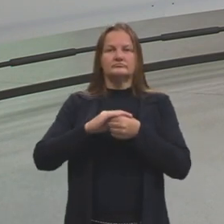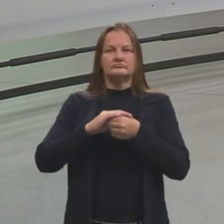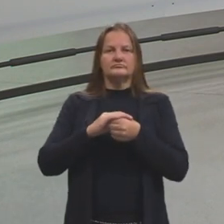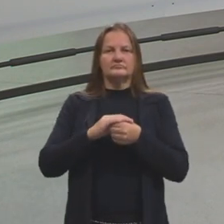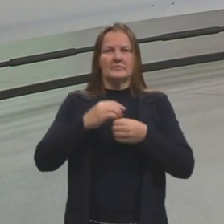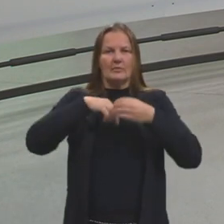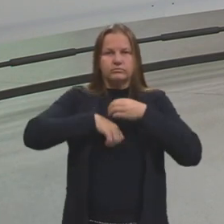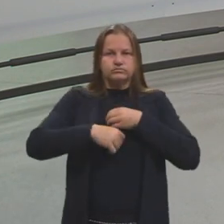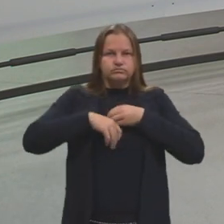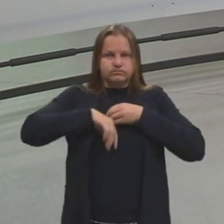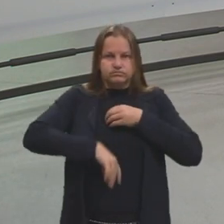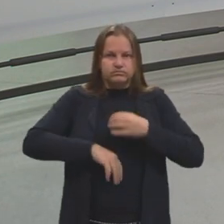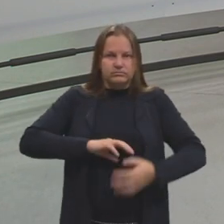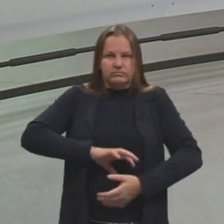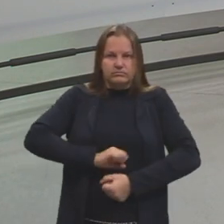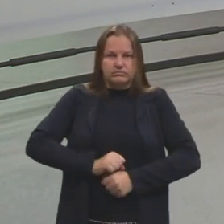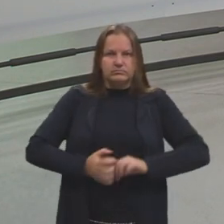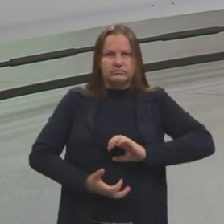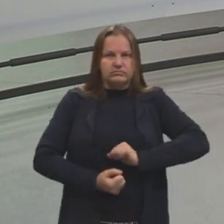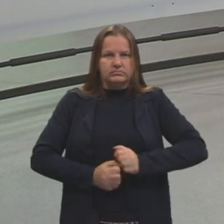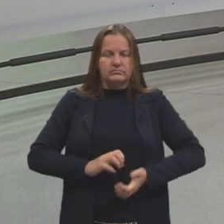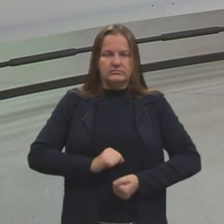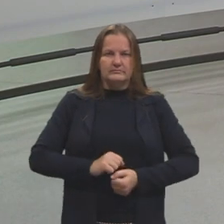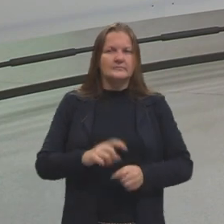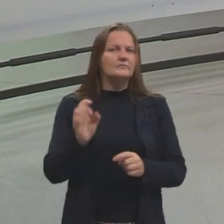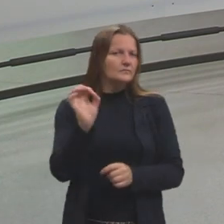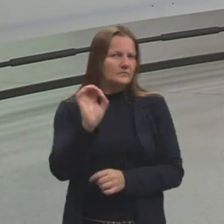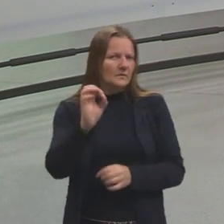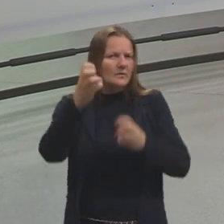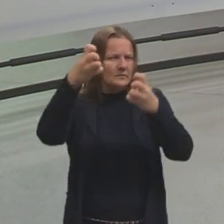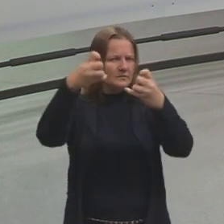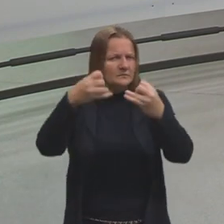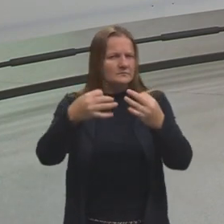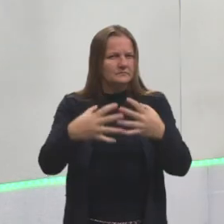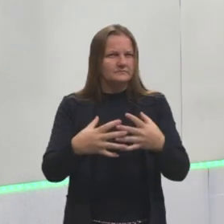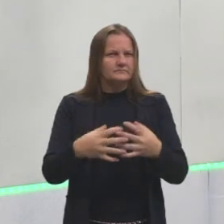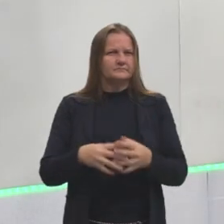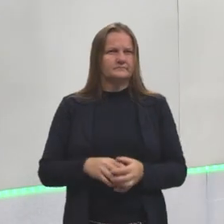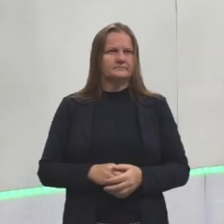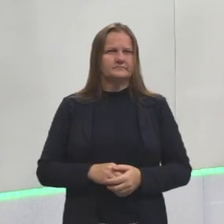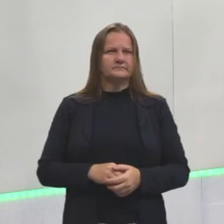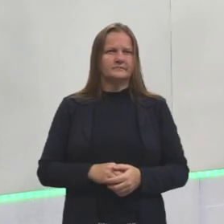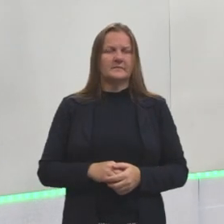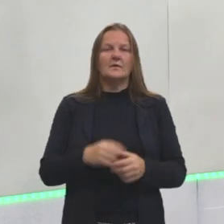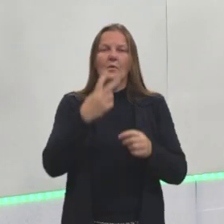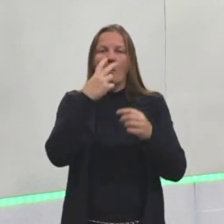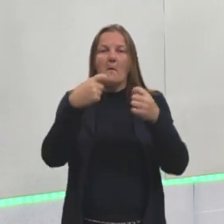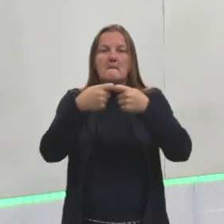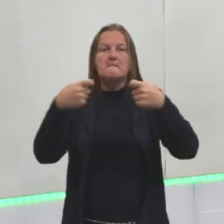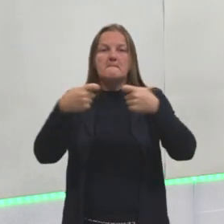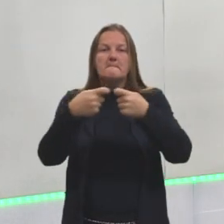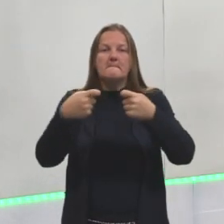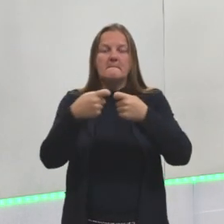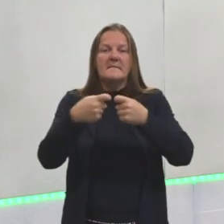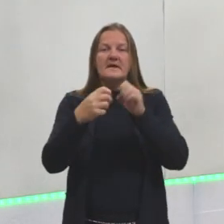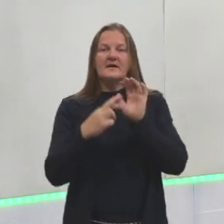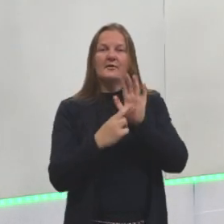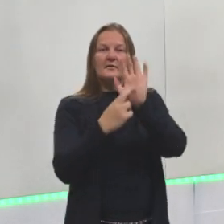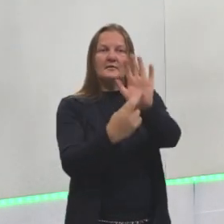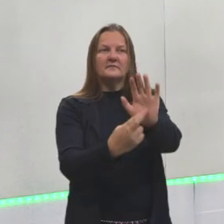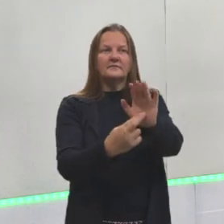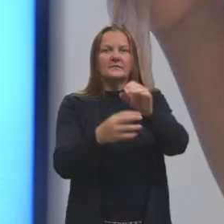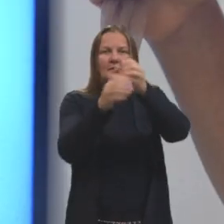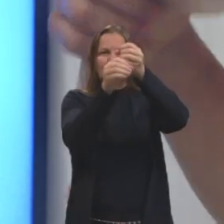lá no estômago já. Mas não. Eu vou usar essa meia, essa meia calça, para representar,